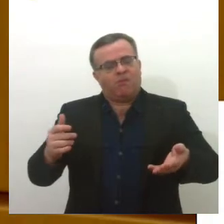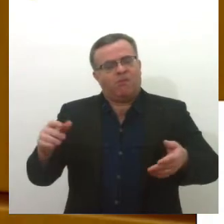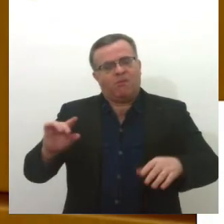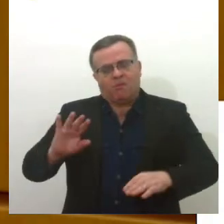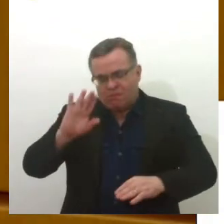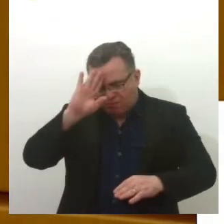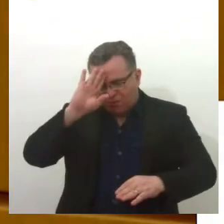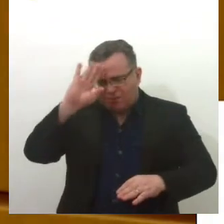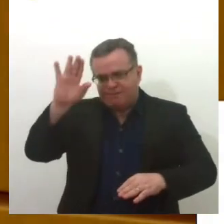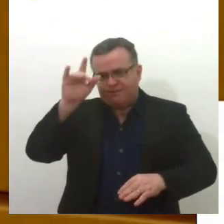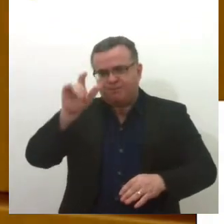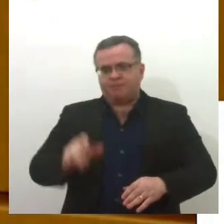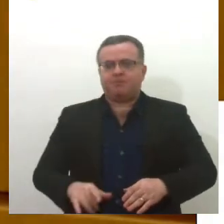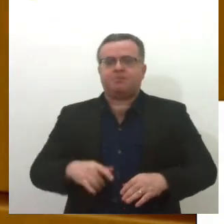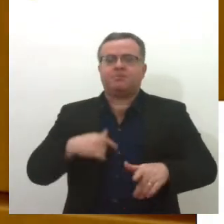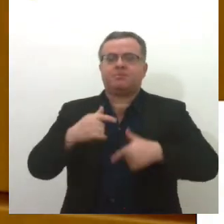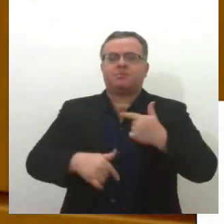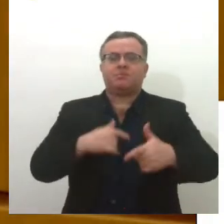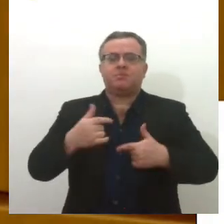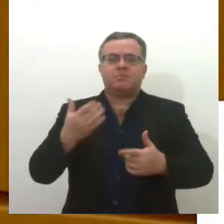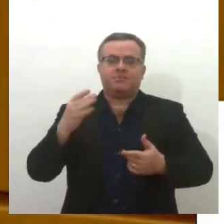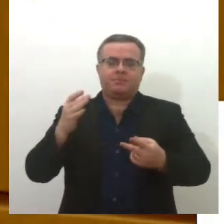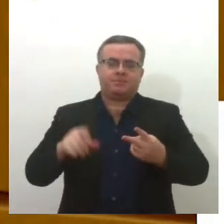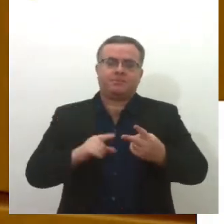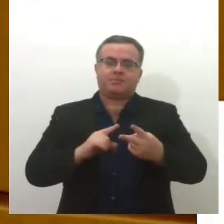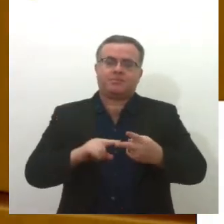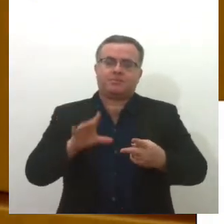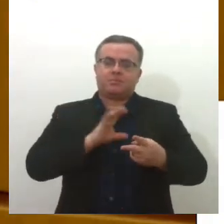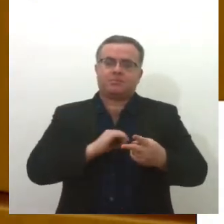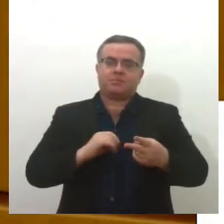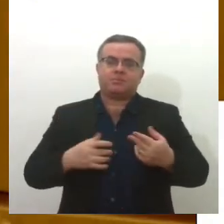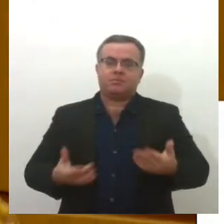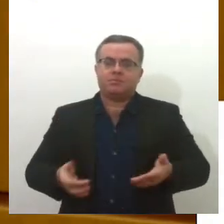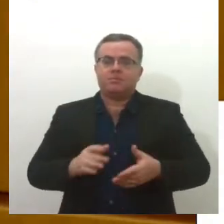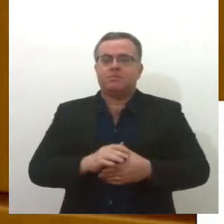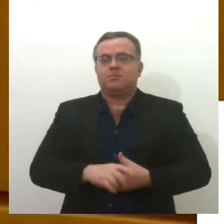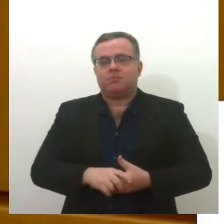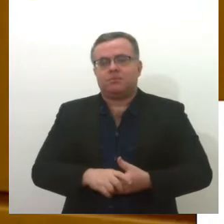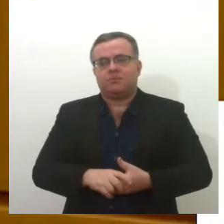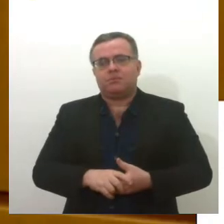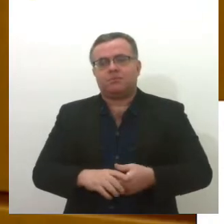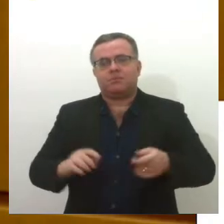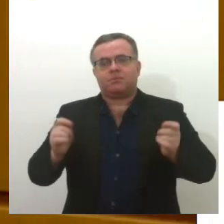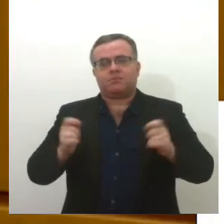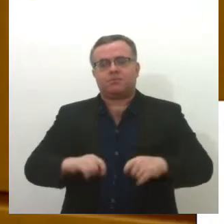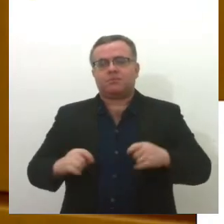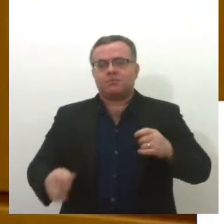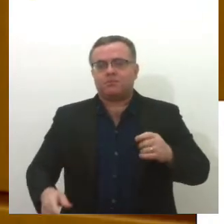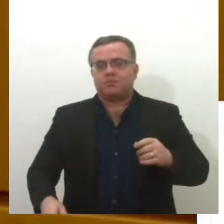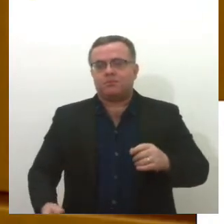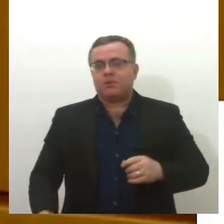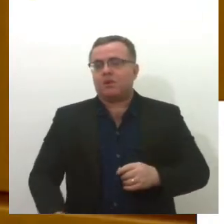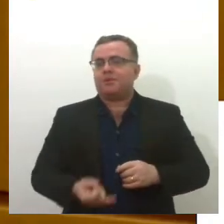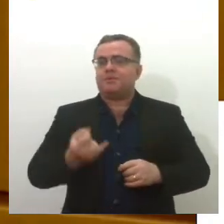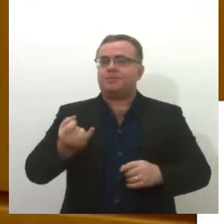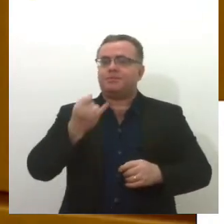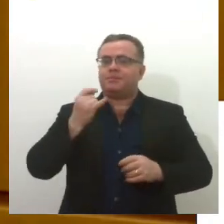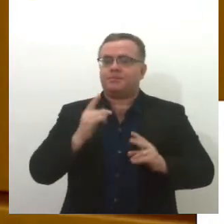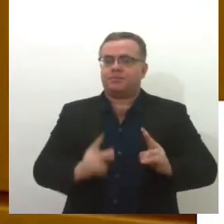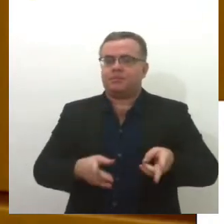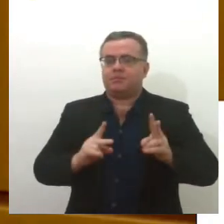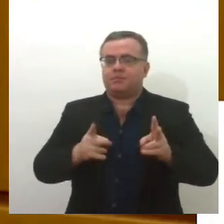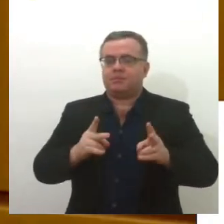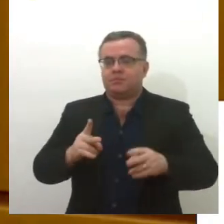a ciência e o amor como marcas fortes de sua